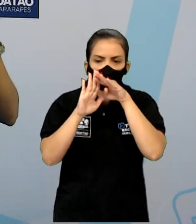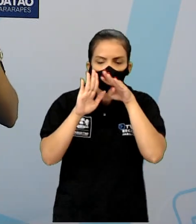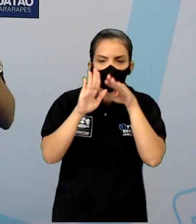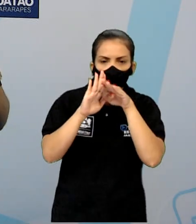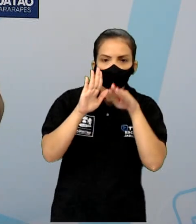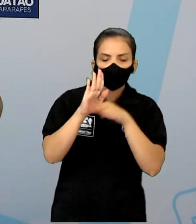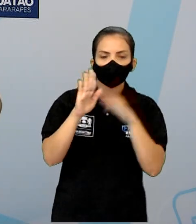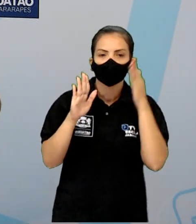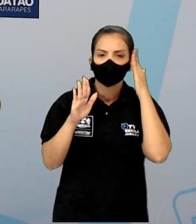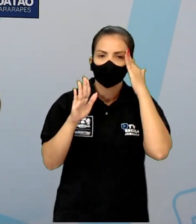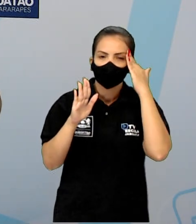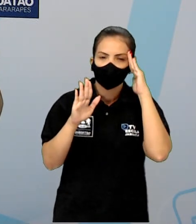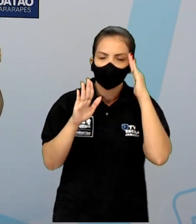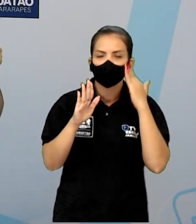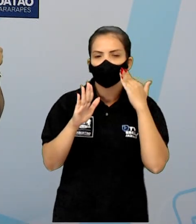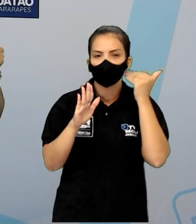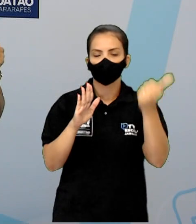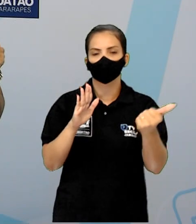melhor isso aqui, tá?